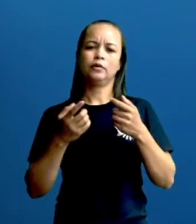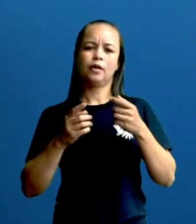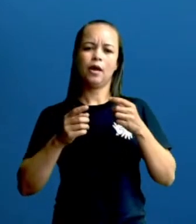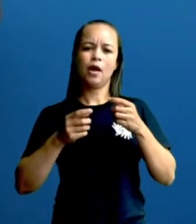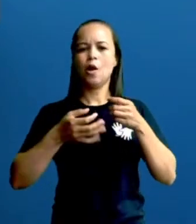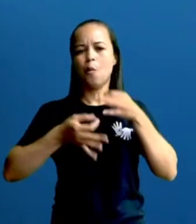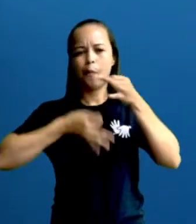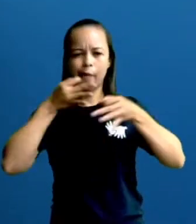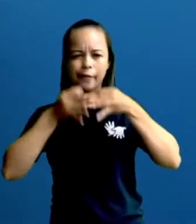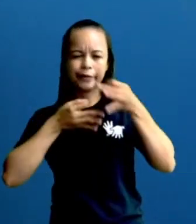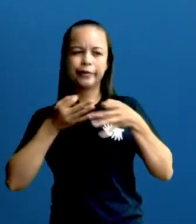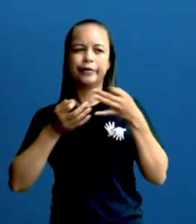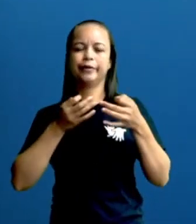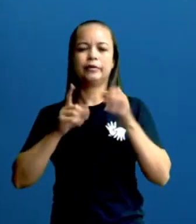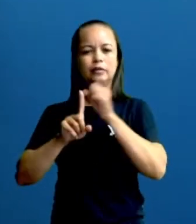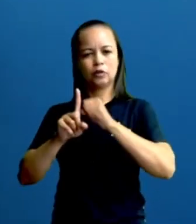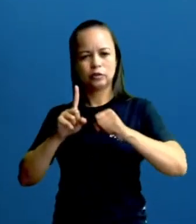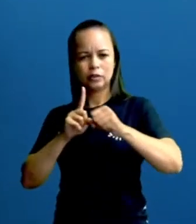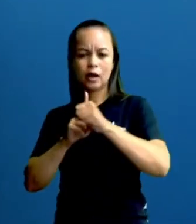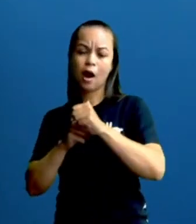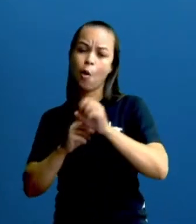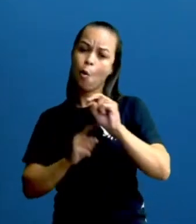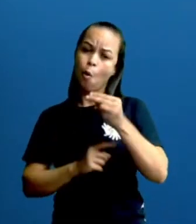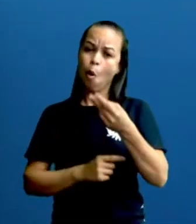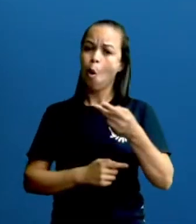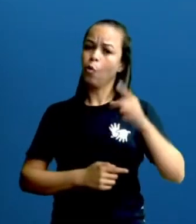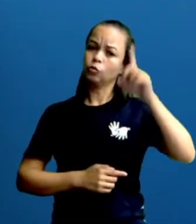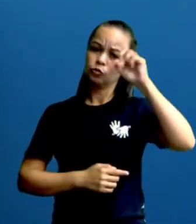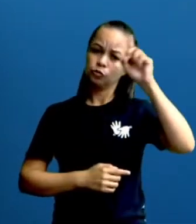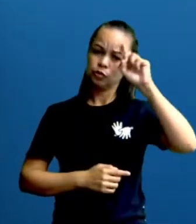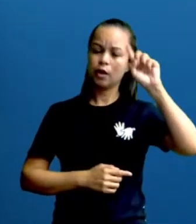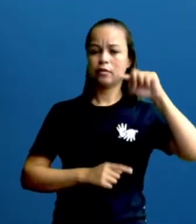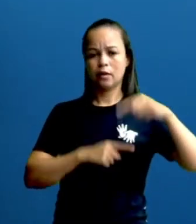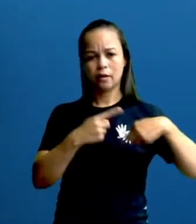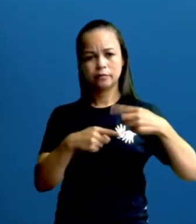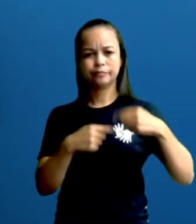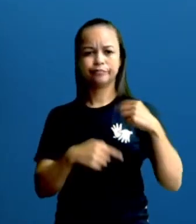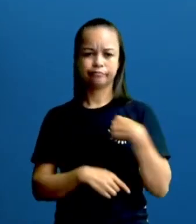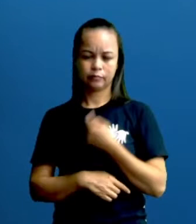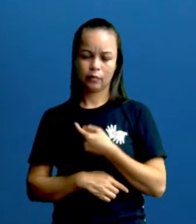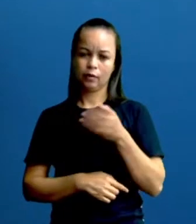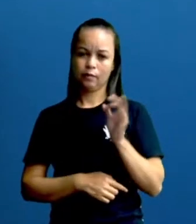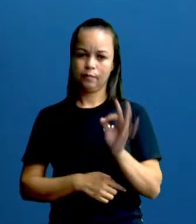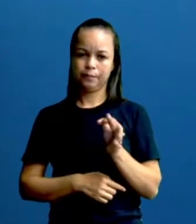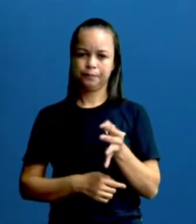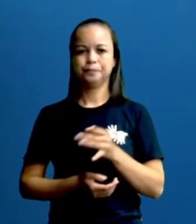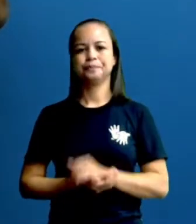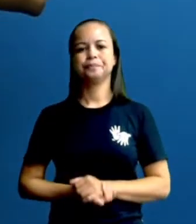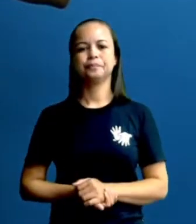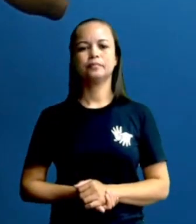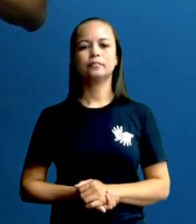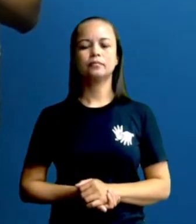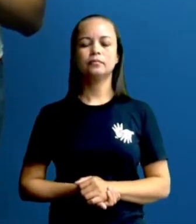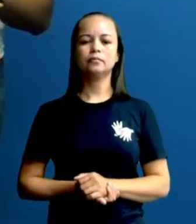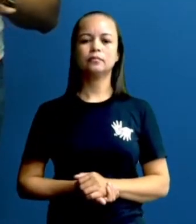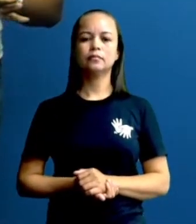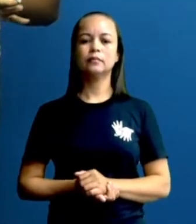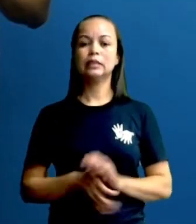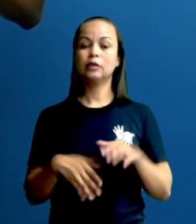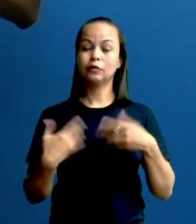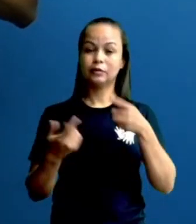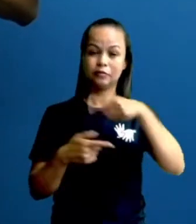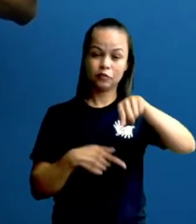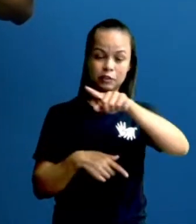ou pode ser algo rotineiro, algo que acontece no nosso dia a dia, certo? Bom, se vocês